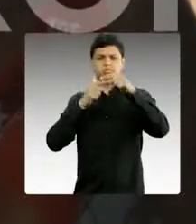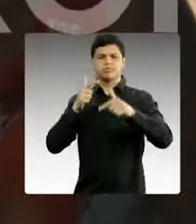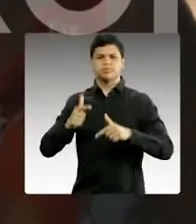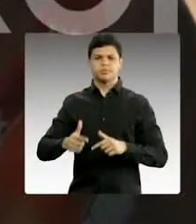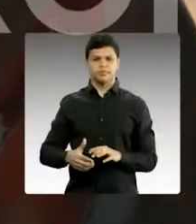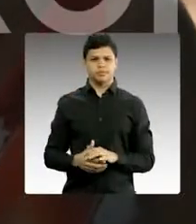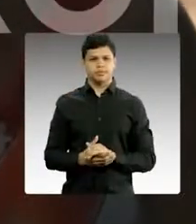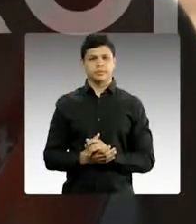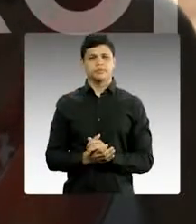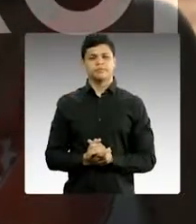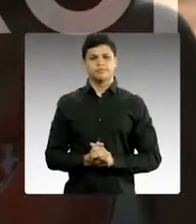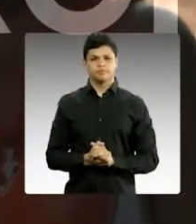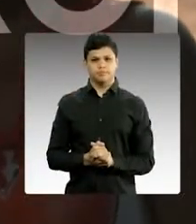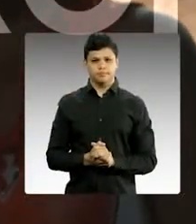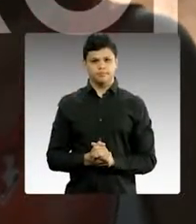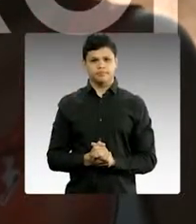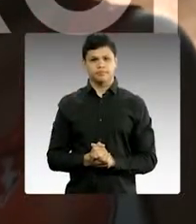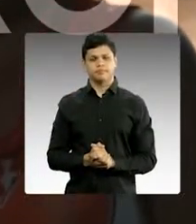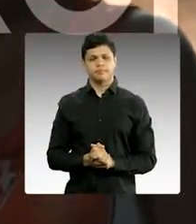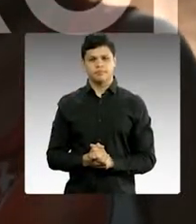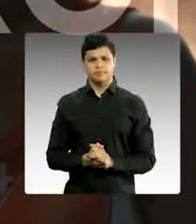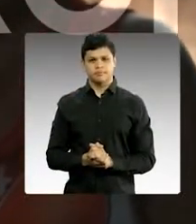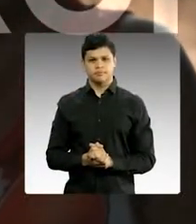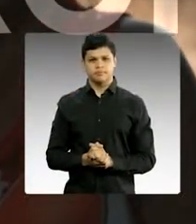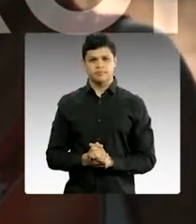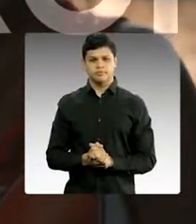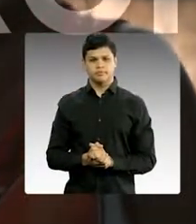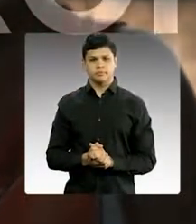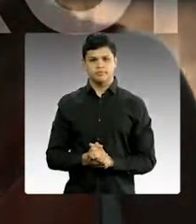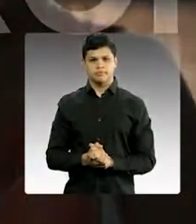reconstrói.